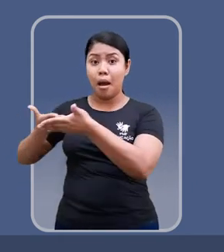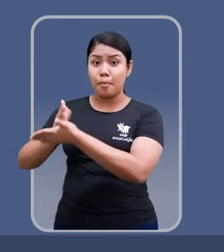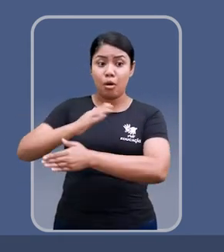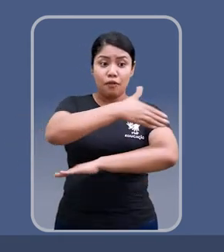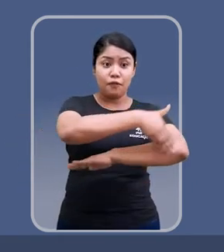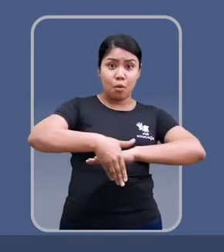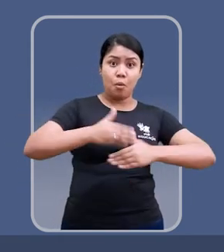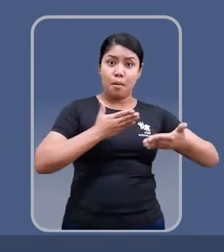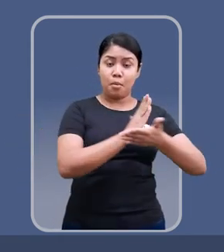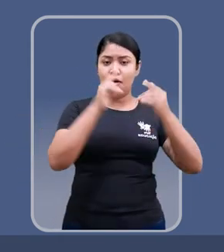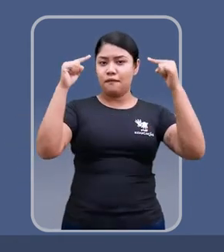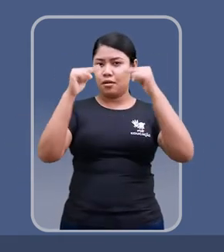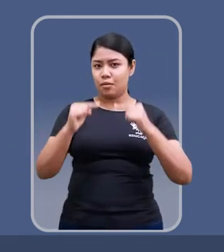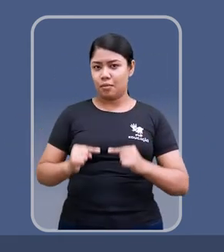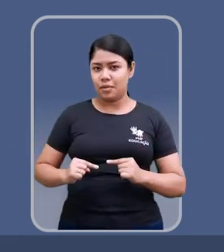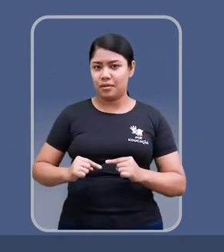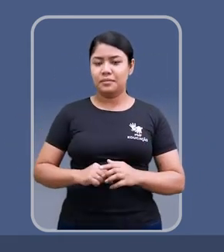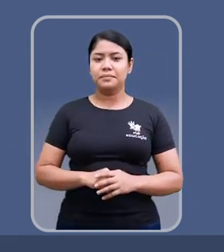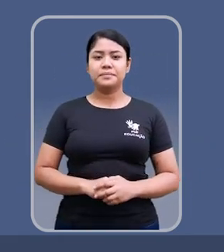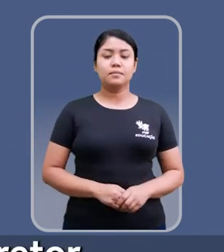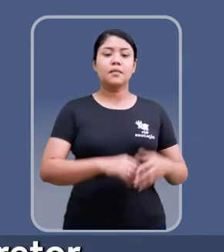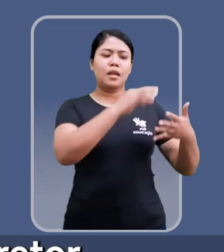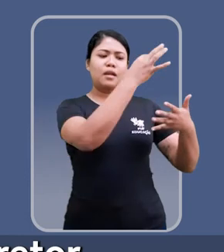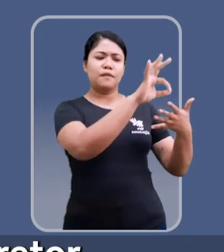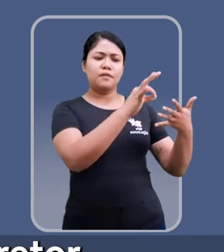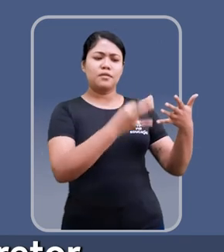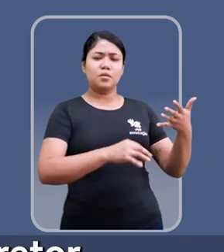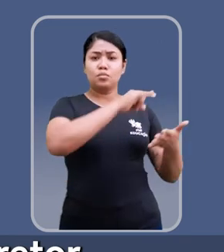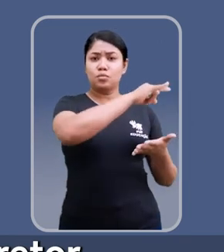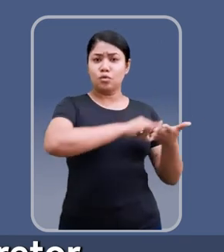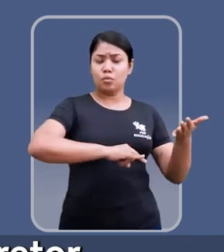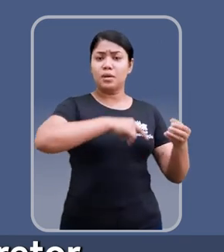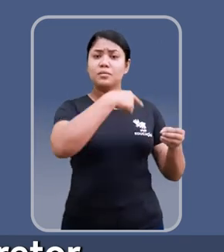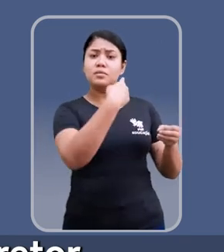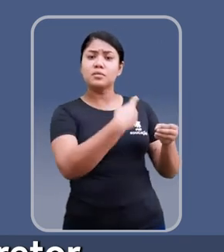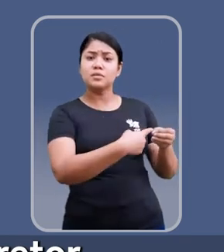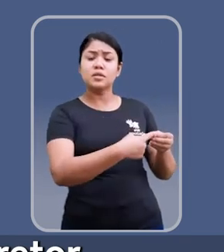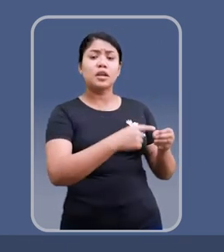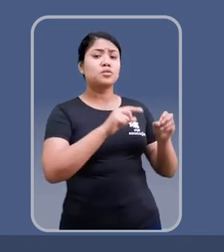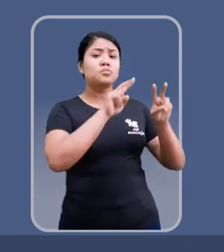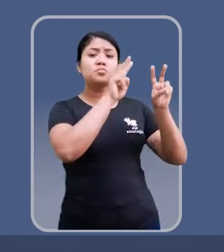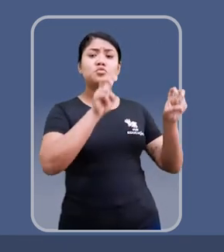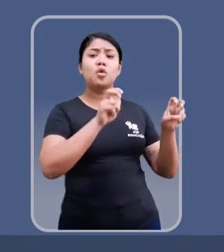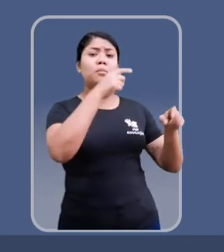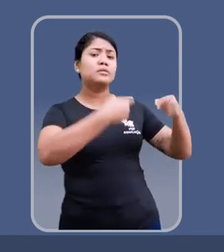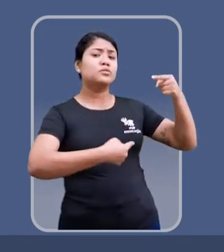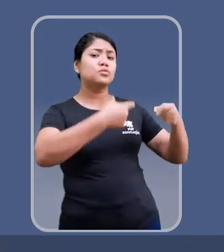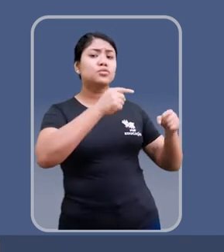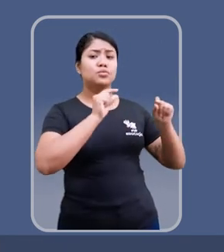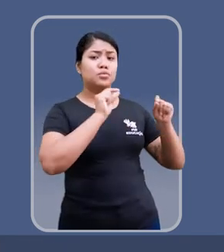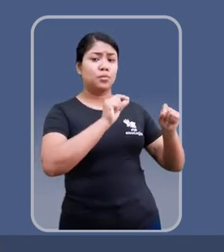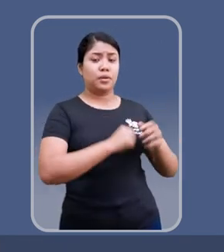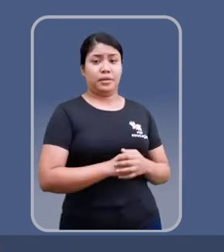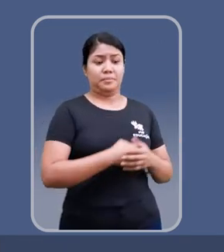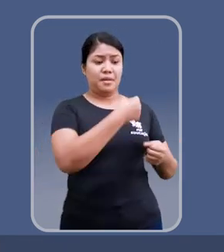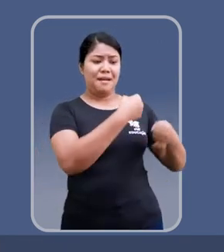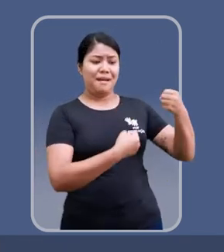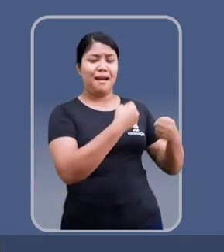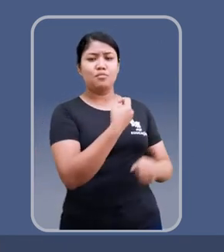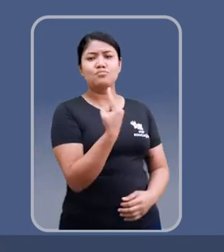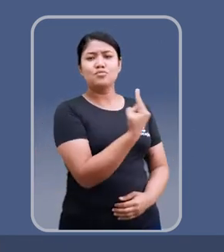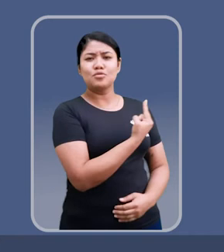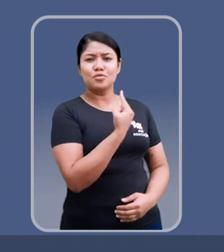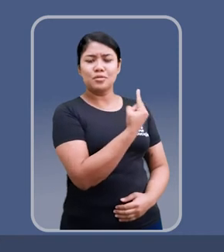inconformidade com loteamentos aprovados. É necessário, na revisão do plano diretor, trazer a questão do uso do